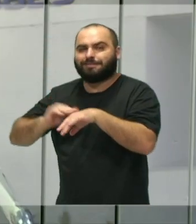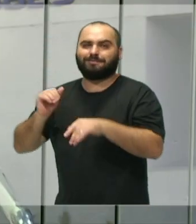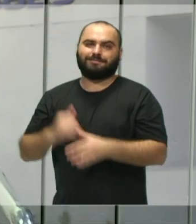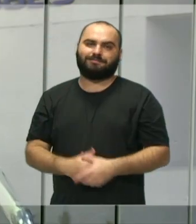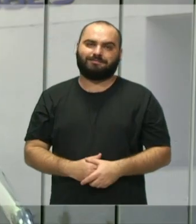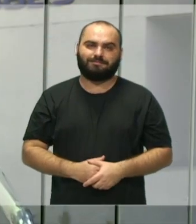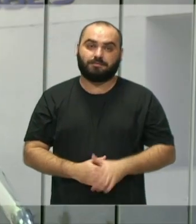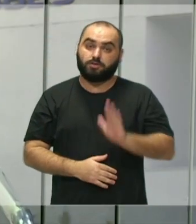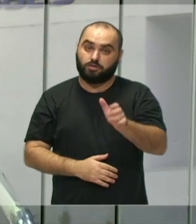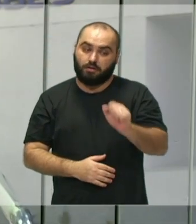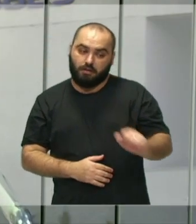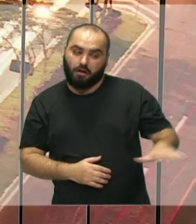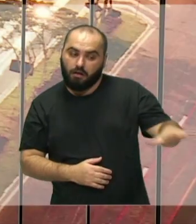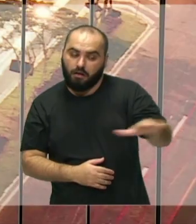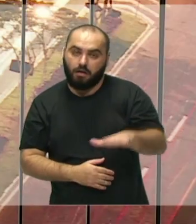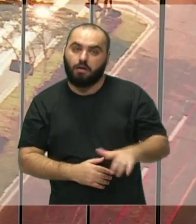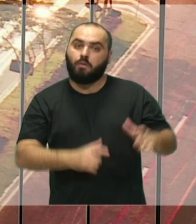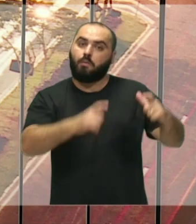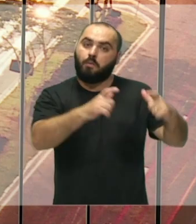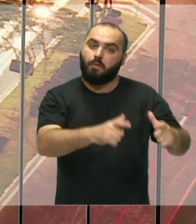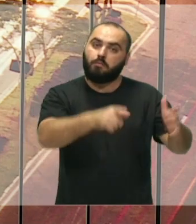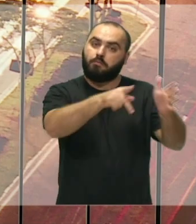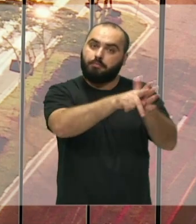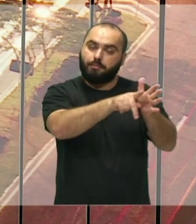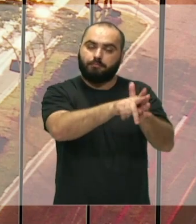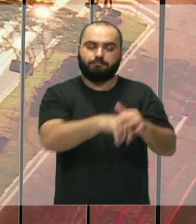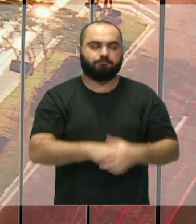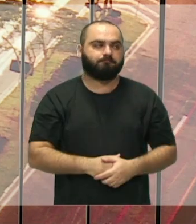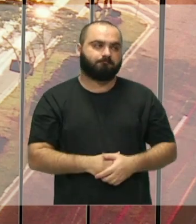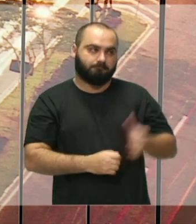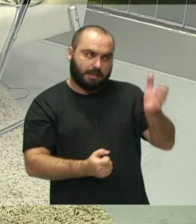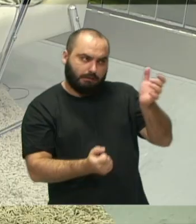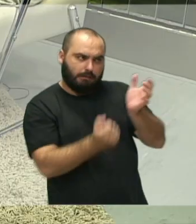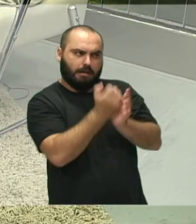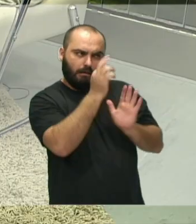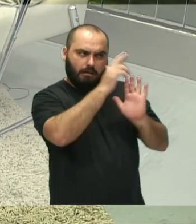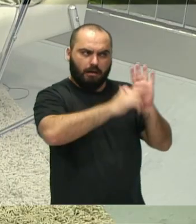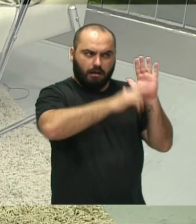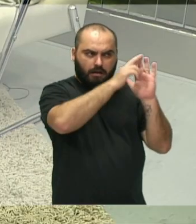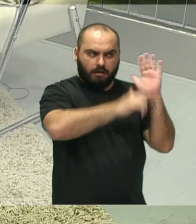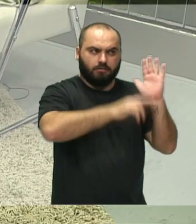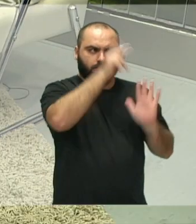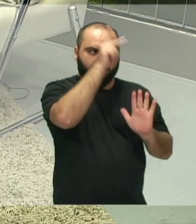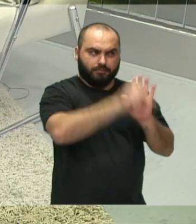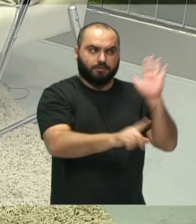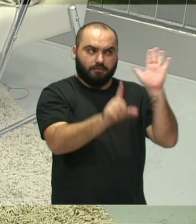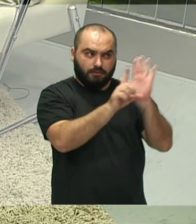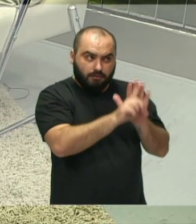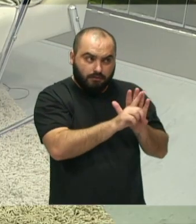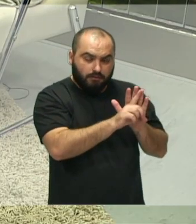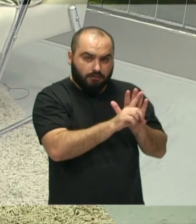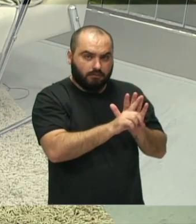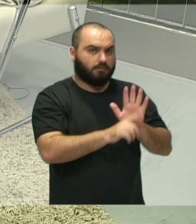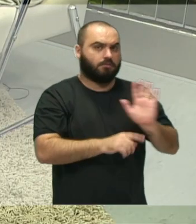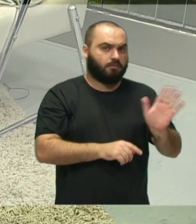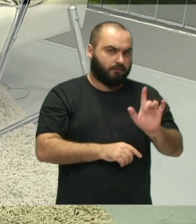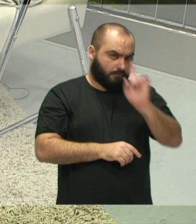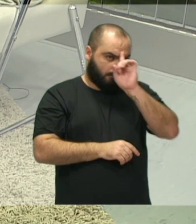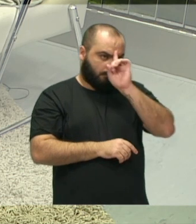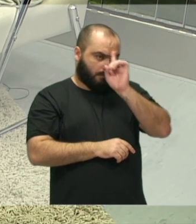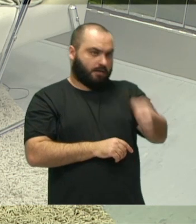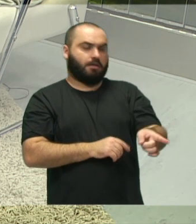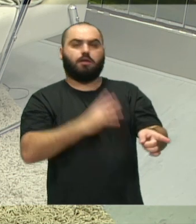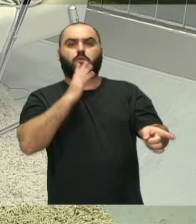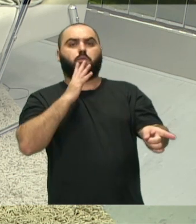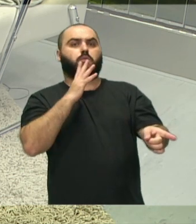e a área reservada. Estabelece normas, né, vereador? O projeto de lei prevê. Ele, inicialmente, não vai obrigar todos os